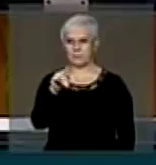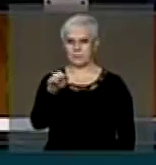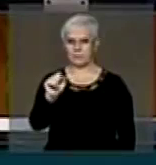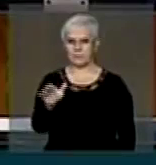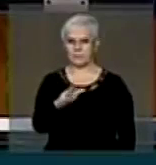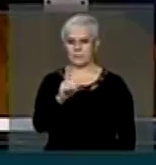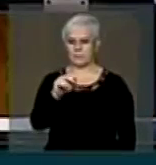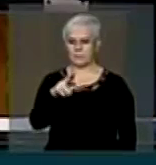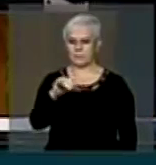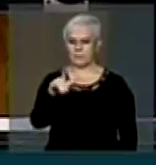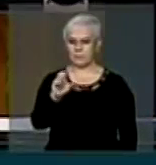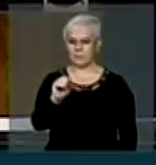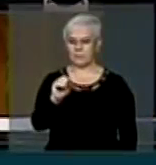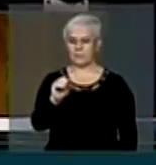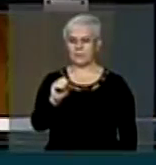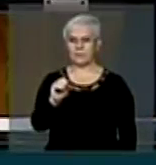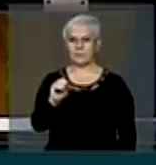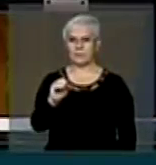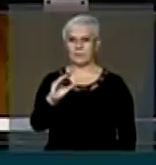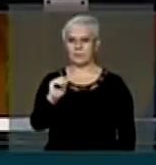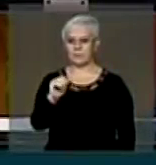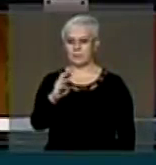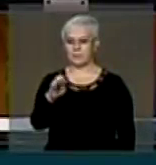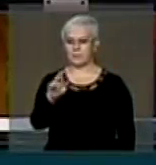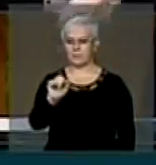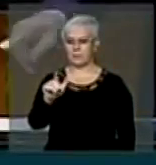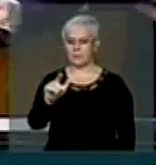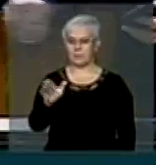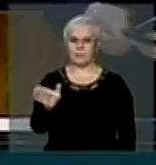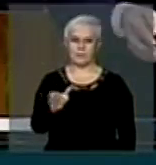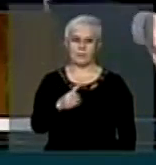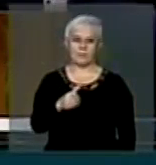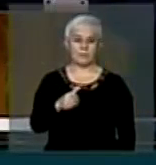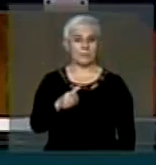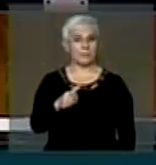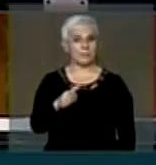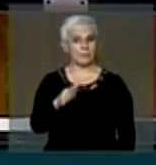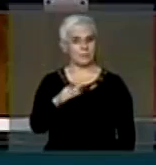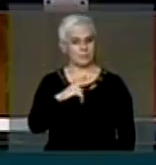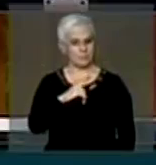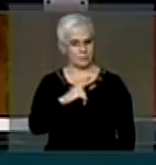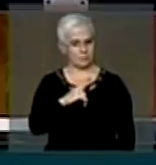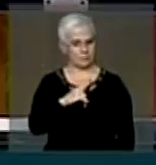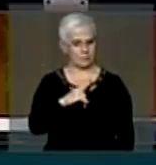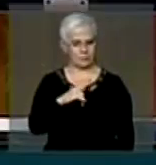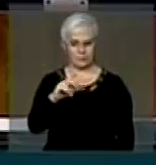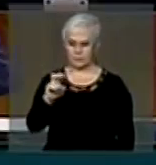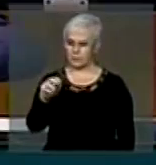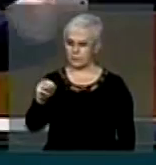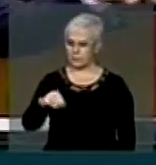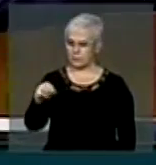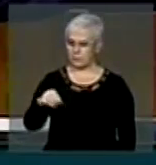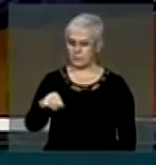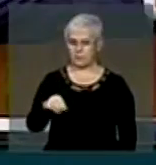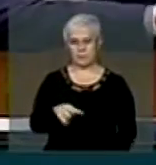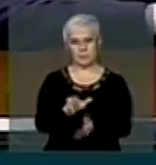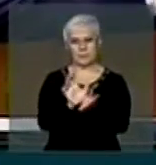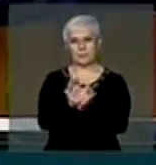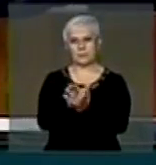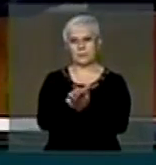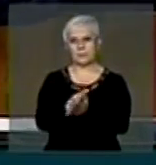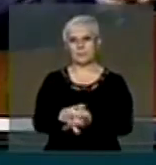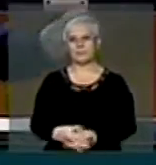Danilo Cabral, PSB, Pernambuco. Sua Excelência expõe de cinco minutos, Ademão.